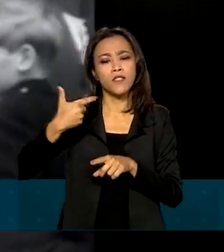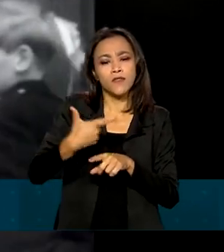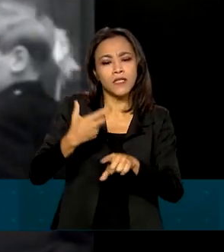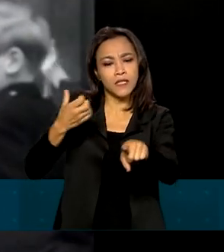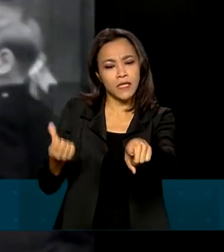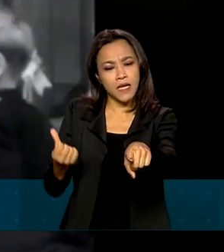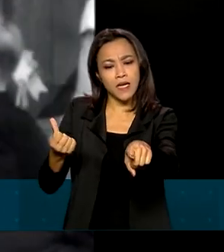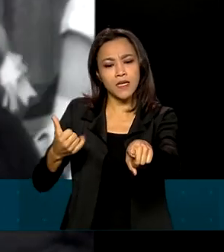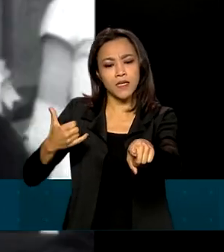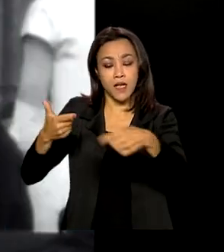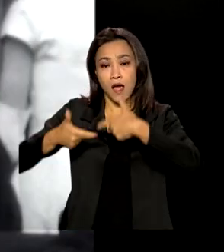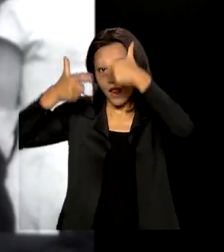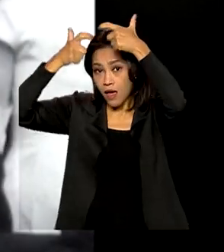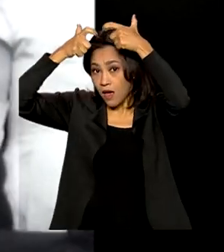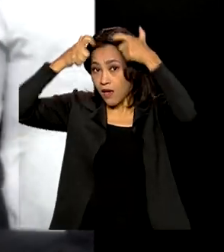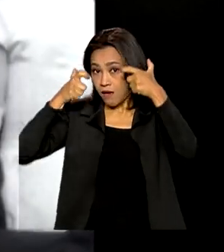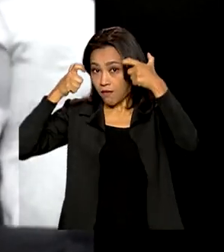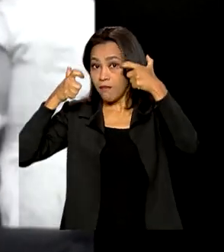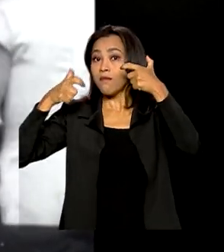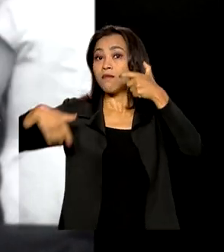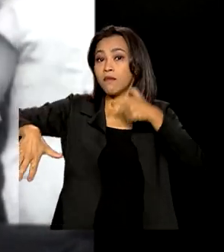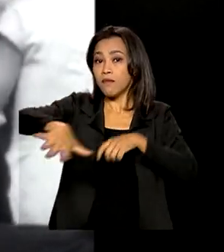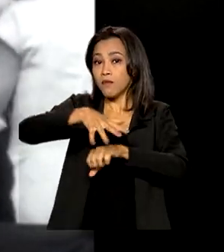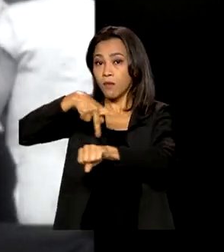foi coroada rainha do Reino Unido.